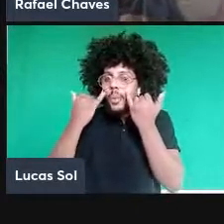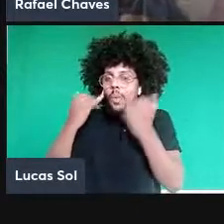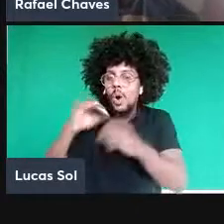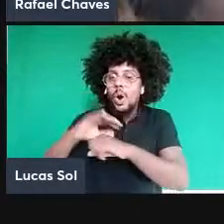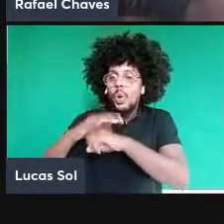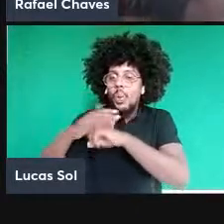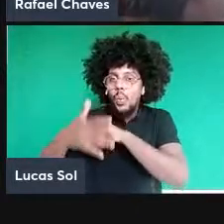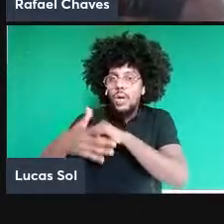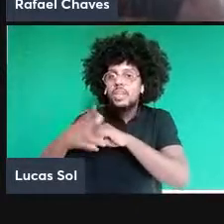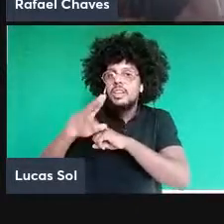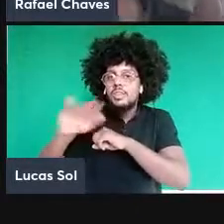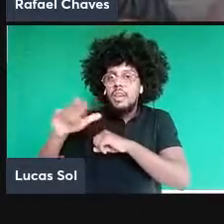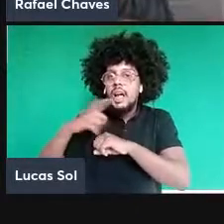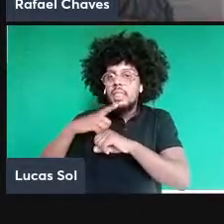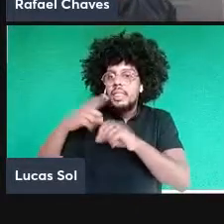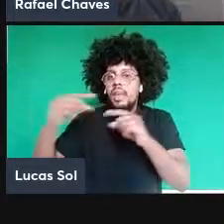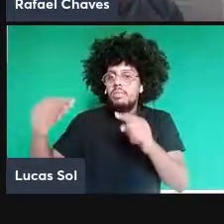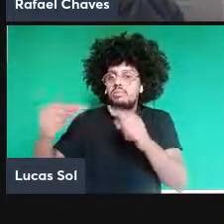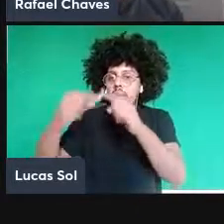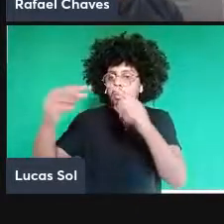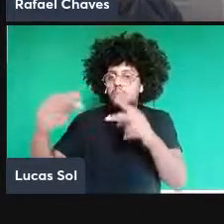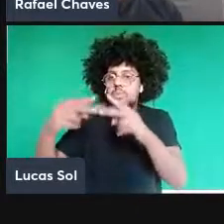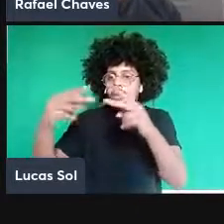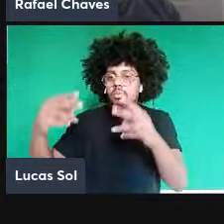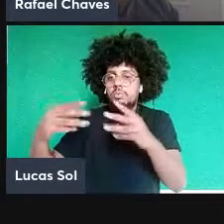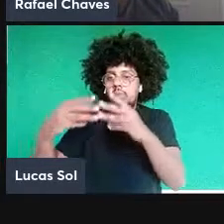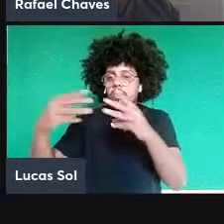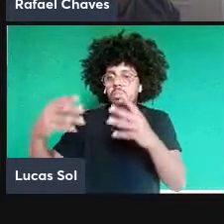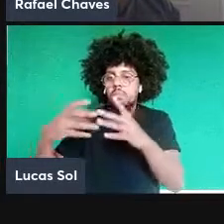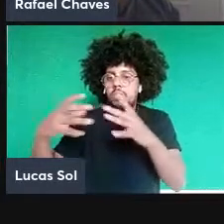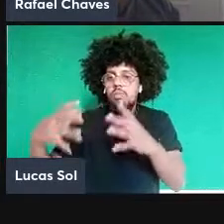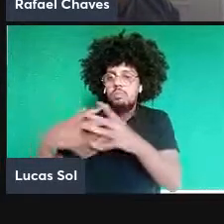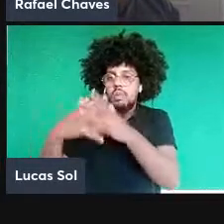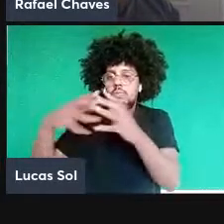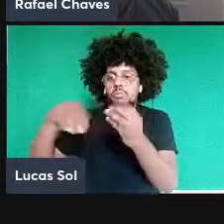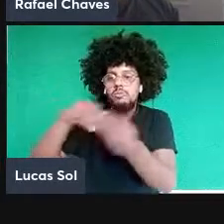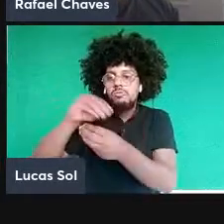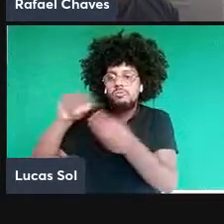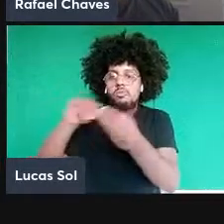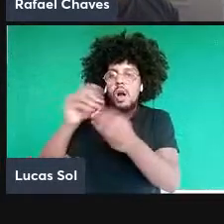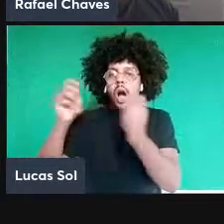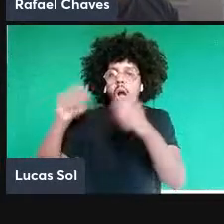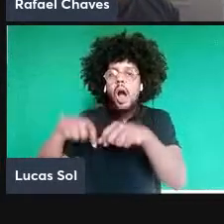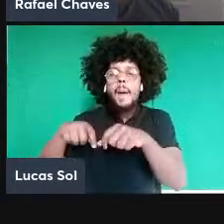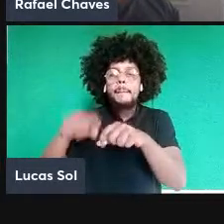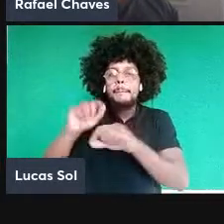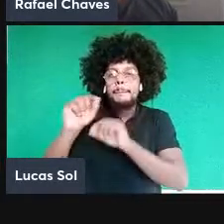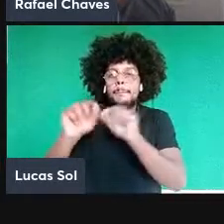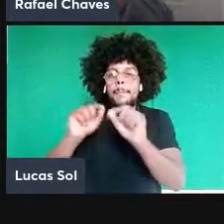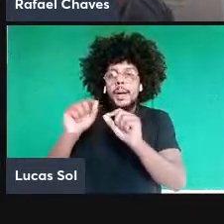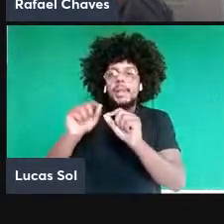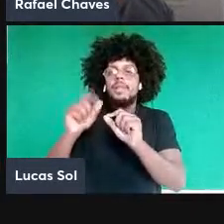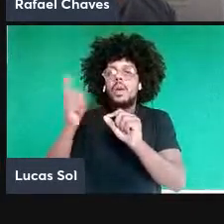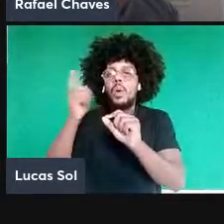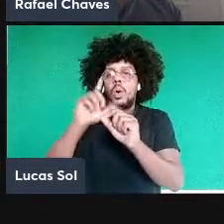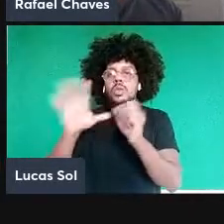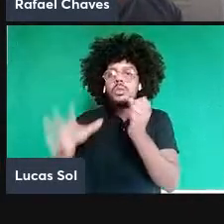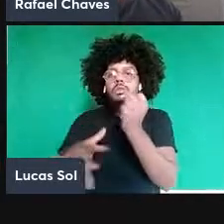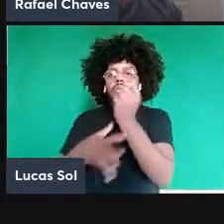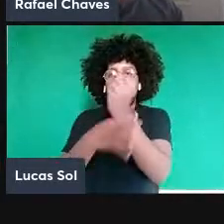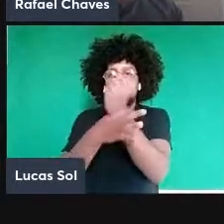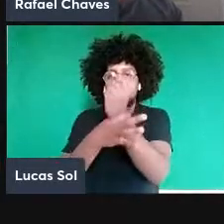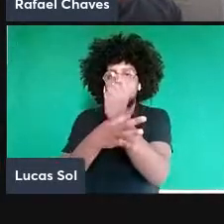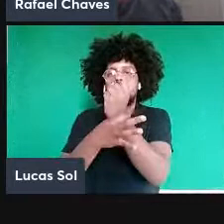emaranhados entre essas estações que vão nos permitir fazer criptografia quântica, computação quântica